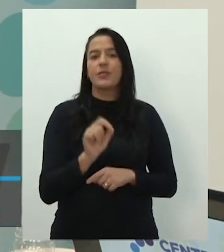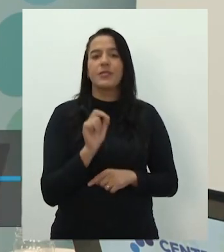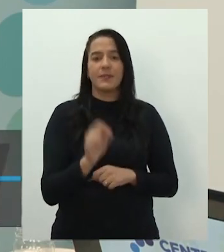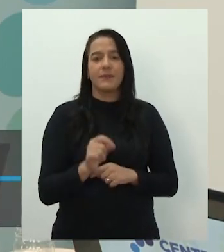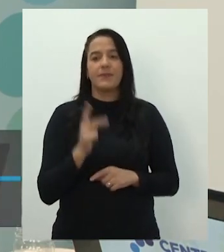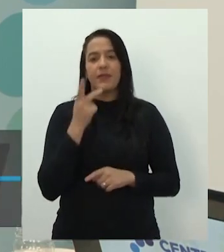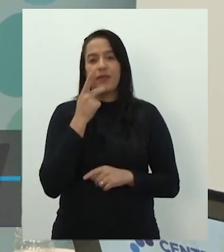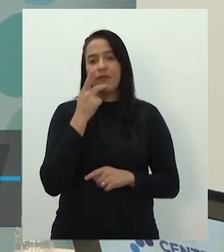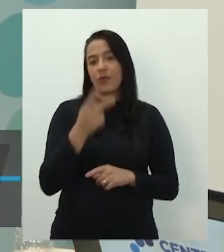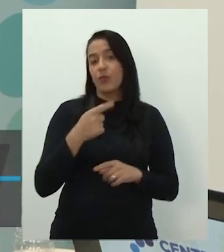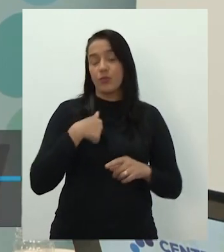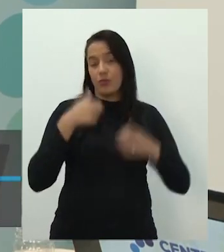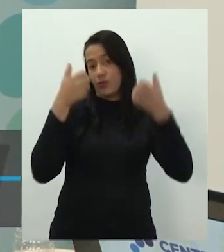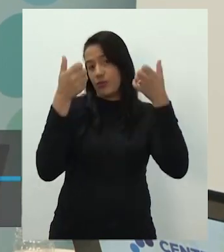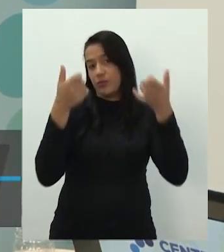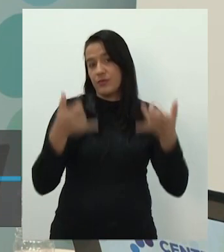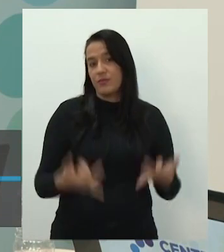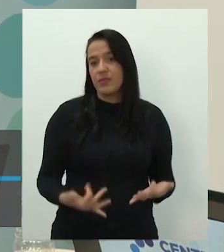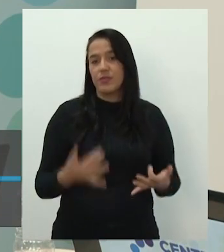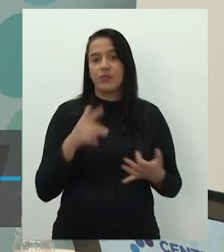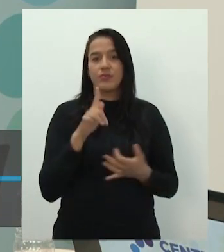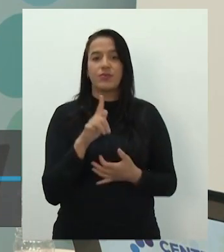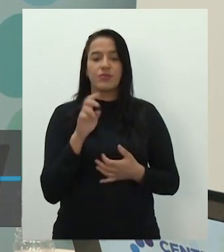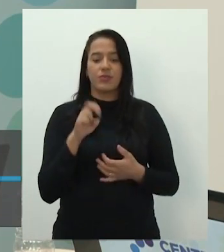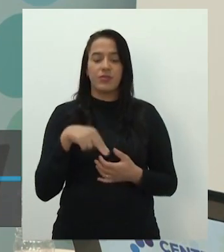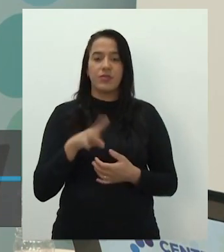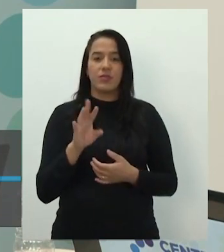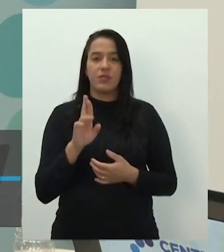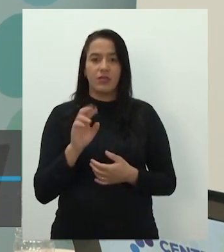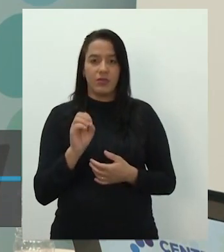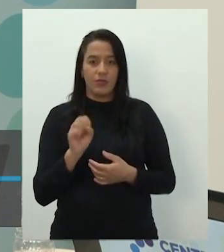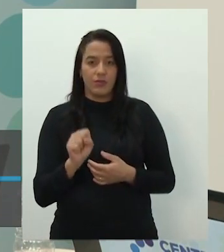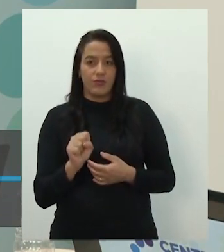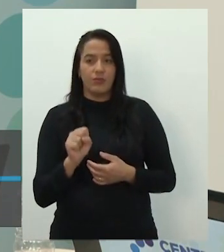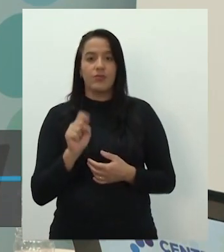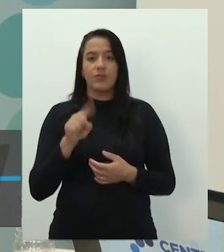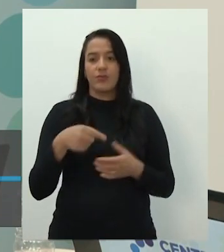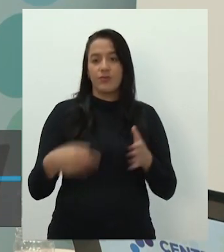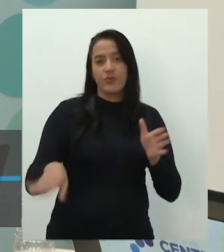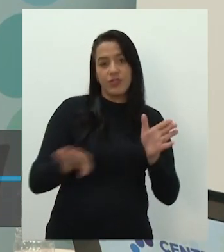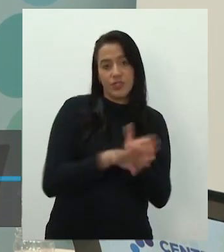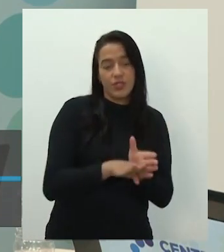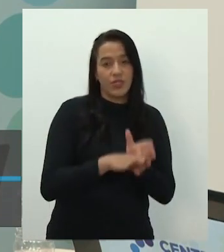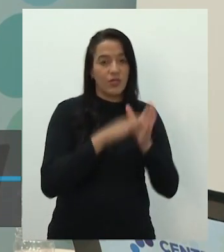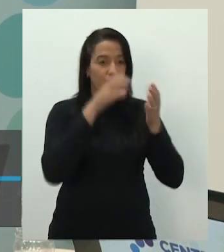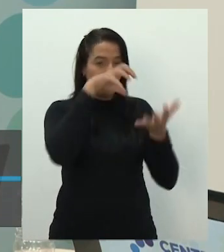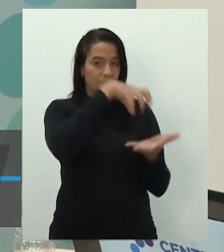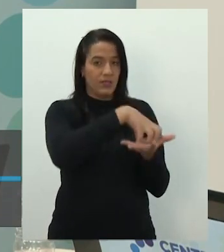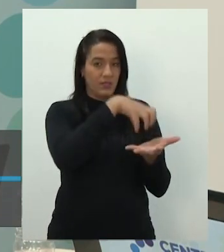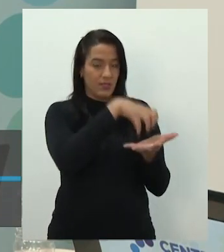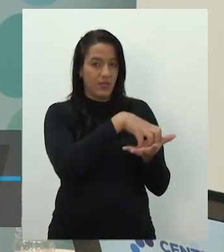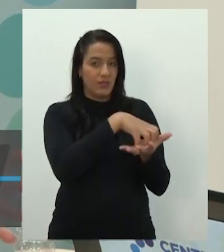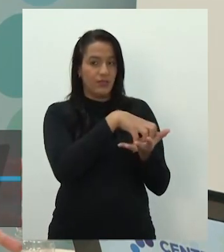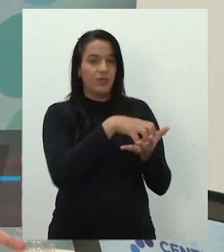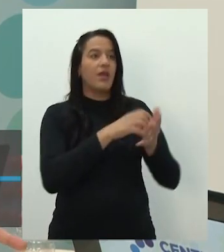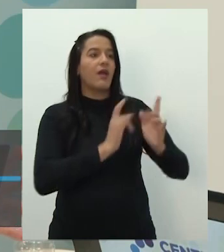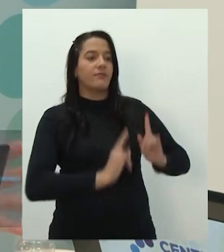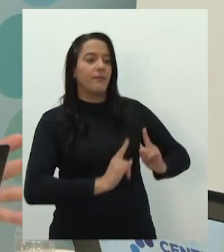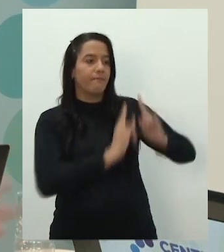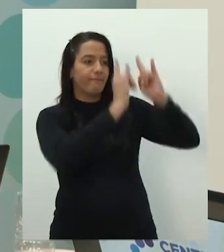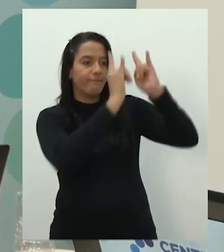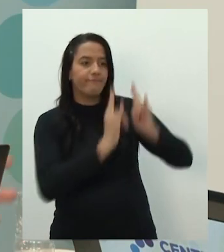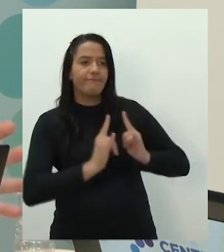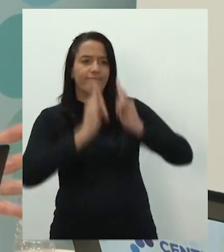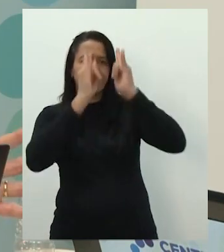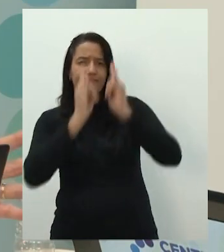Quando eu explico para meus alunos sobre gêneros e tipologia textual, eu falo assim. Quando você chega numa cidade, todo prédio é prédio.